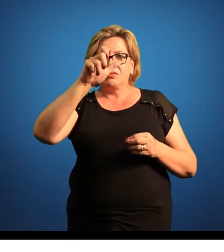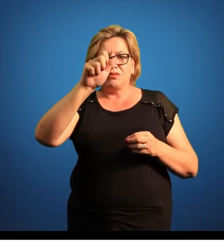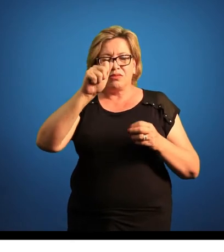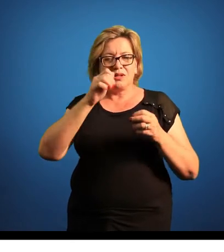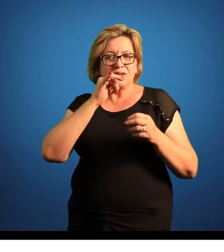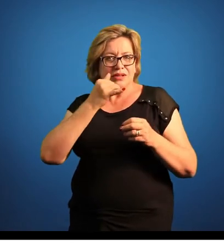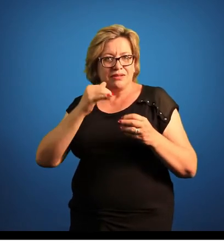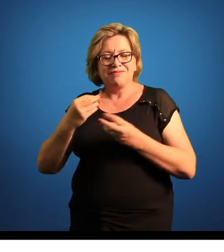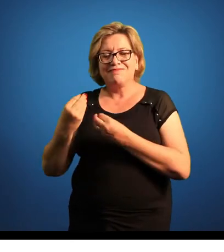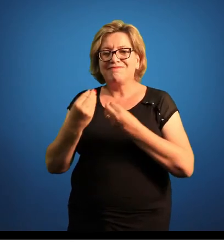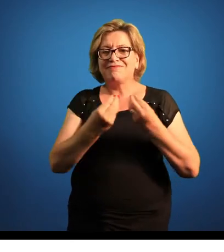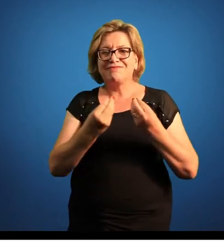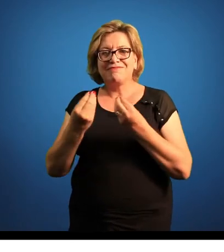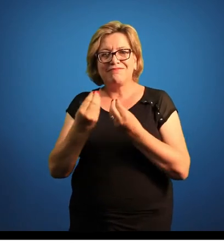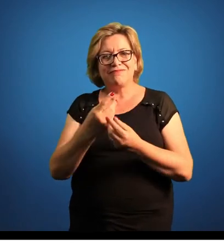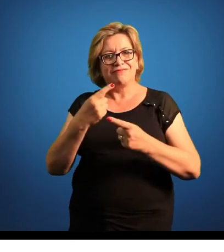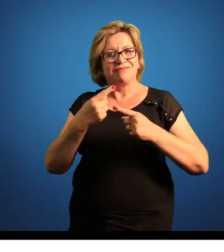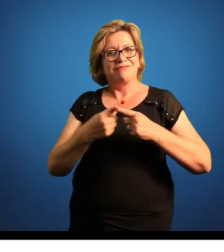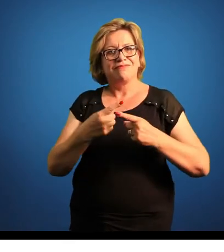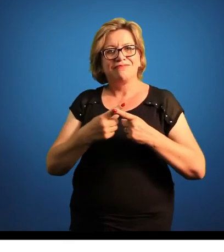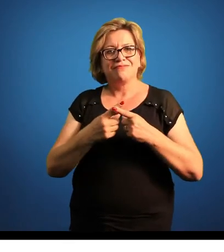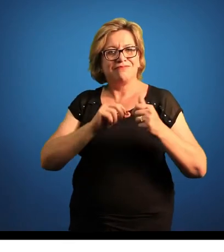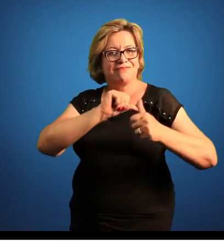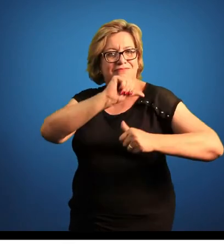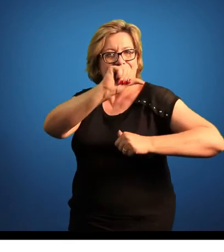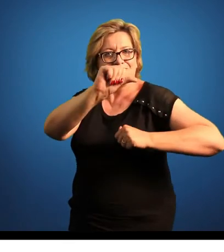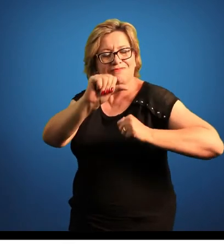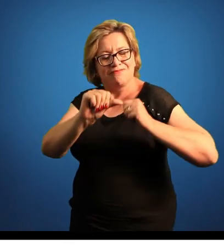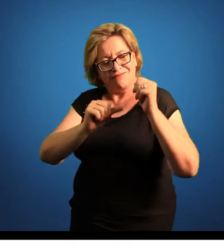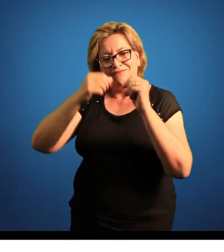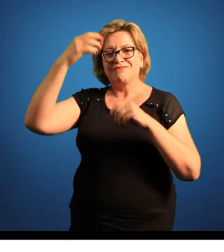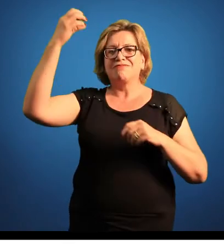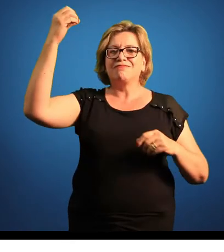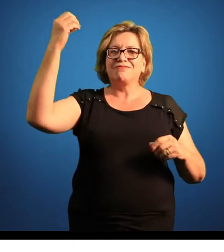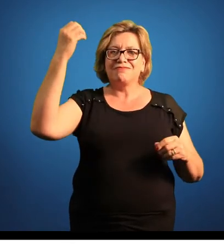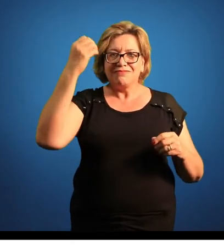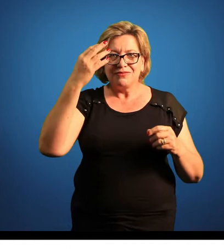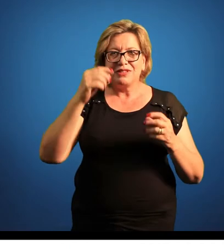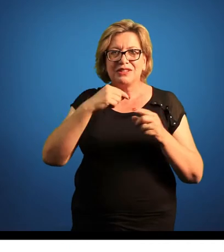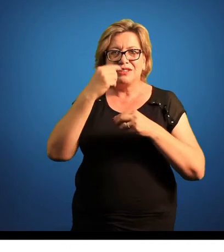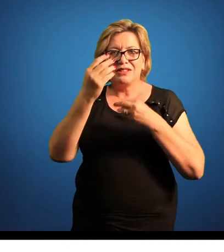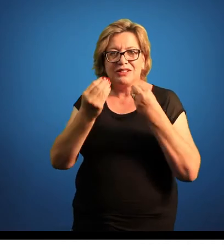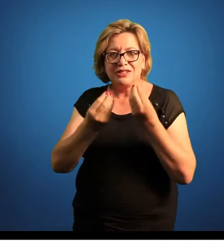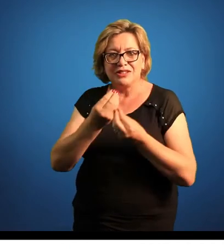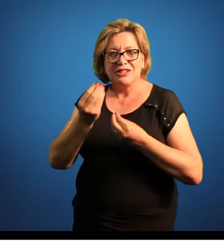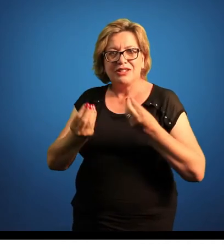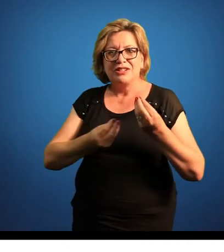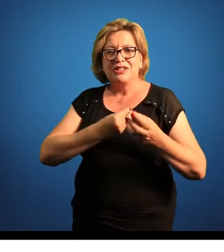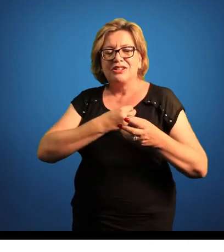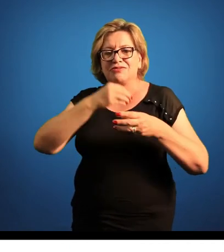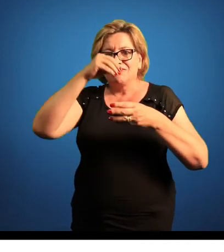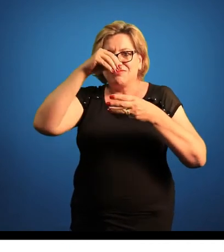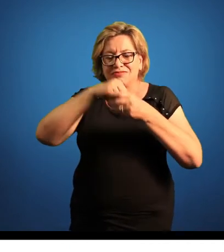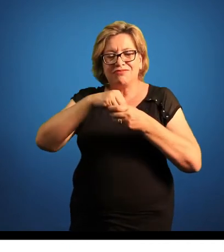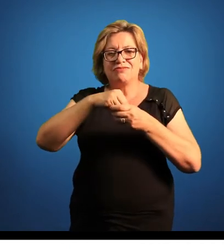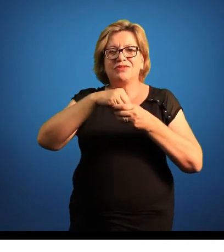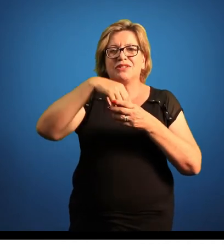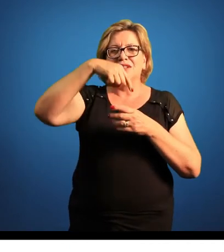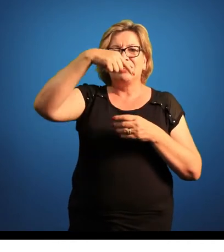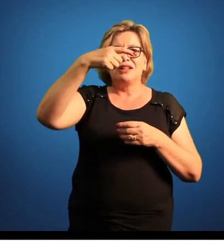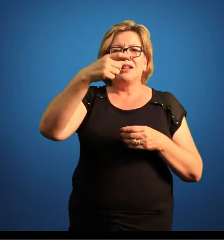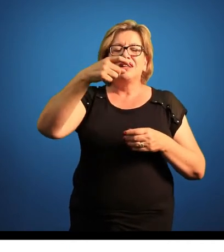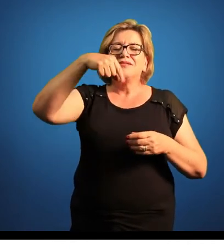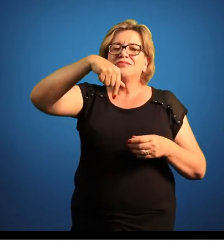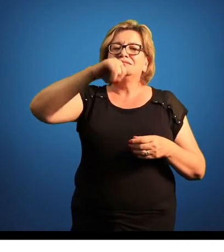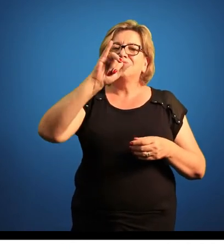então eles produzem energia a partir da transformação da luz, e eles moram dentro do tecido dos quinidários. E os